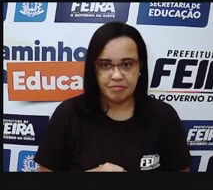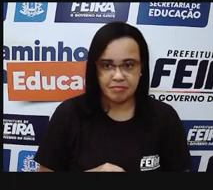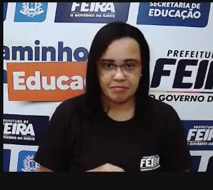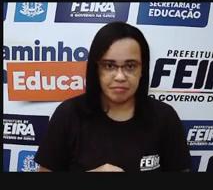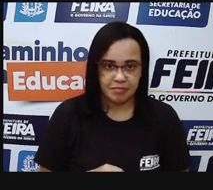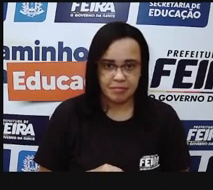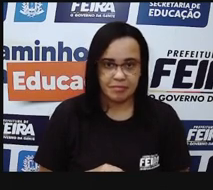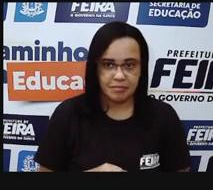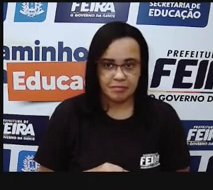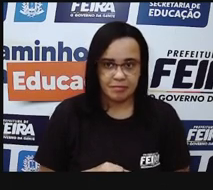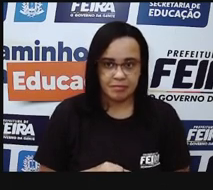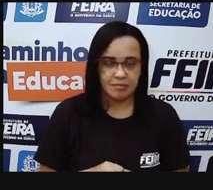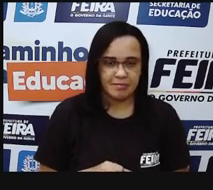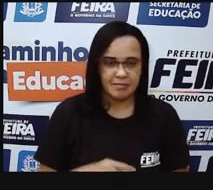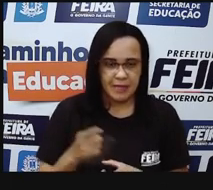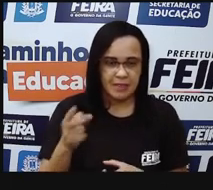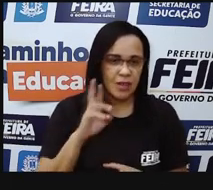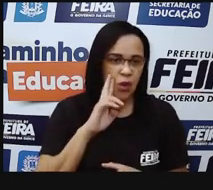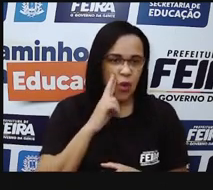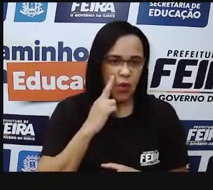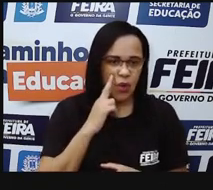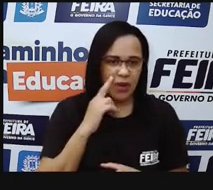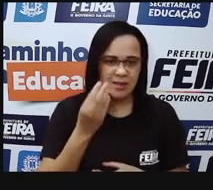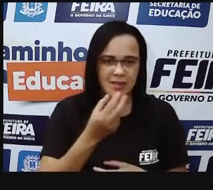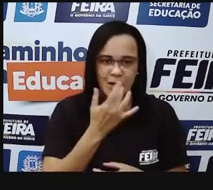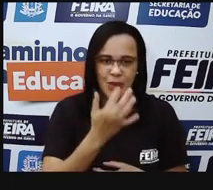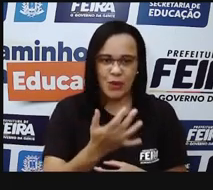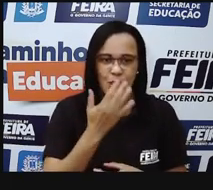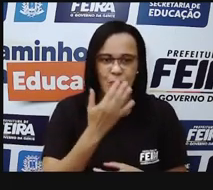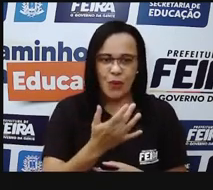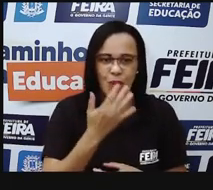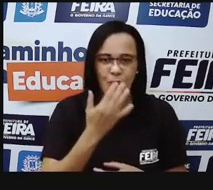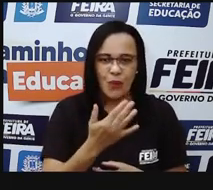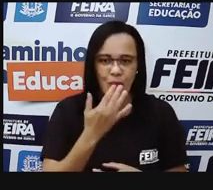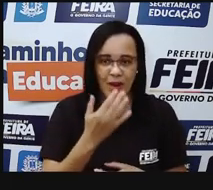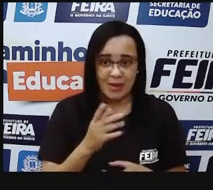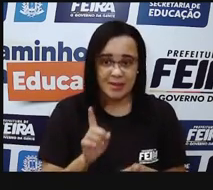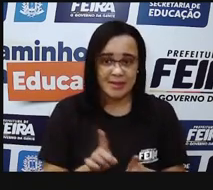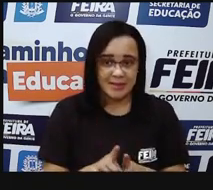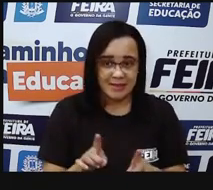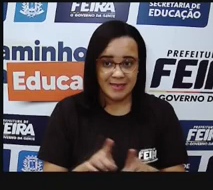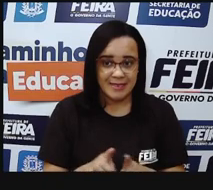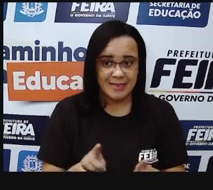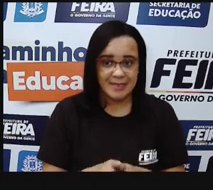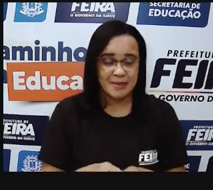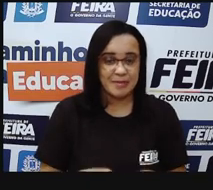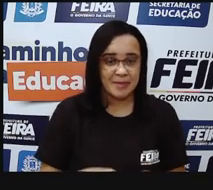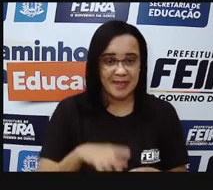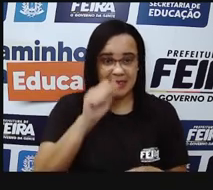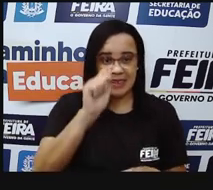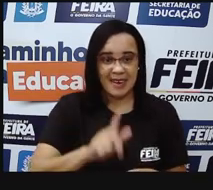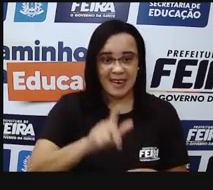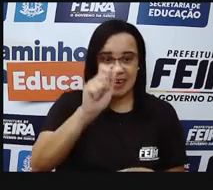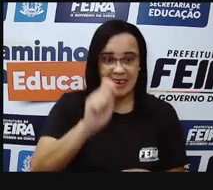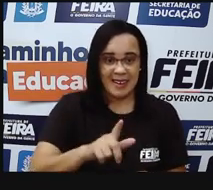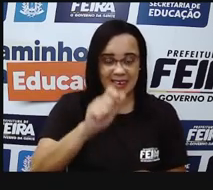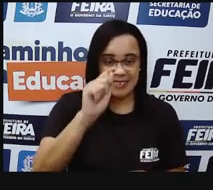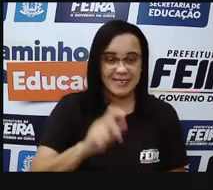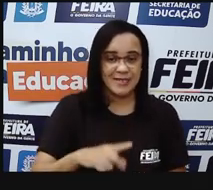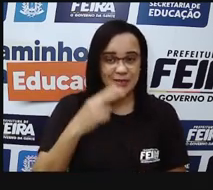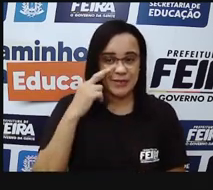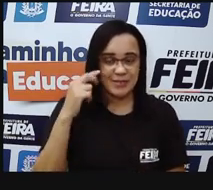nome assim mesmo, esse rosinha que tá aqui. E aí, a gente tem a pupila. E a pupila tem